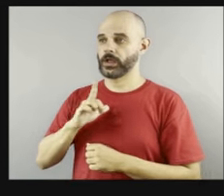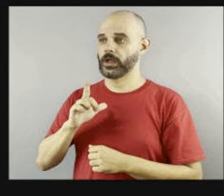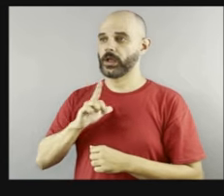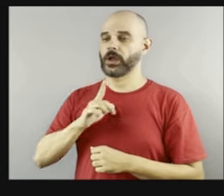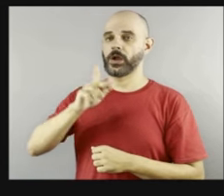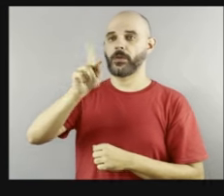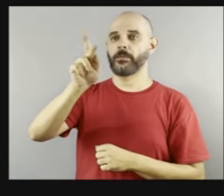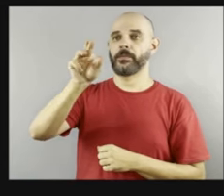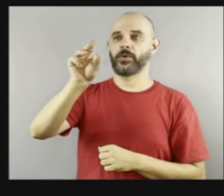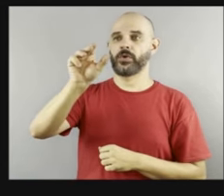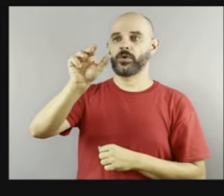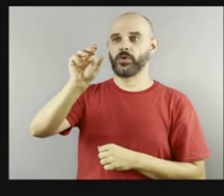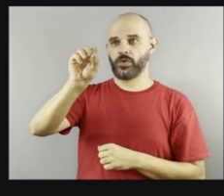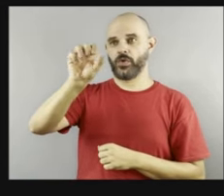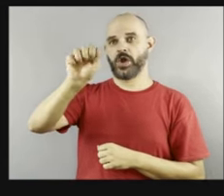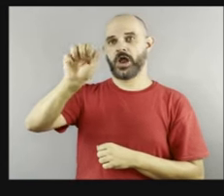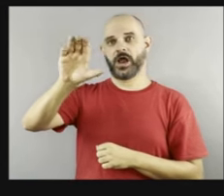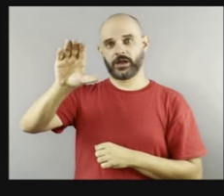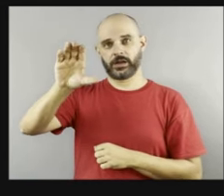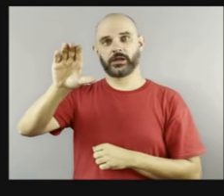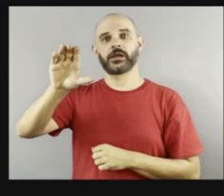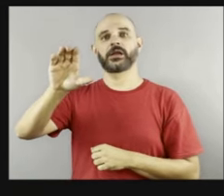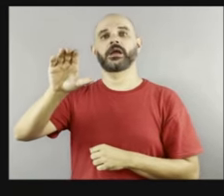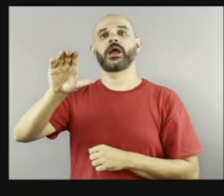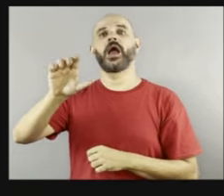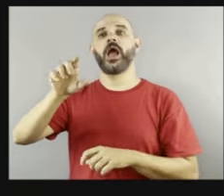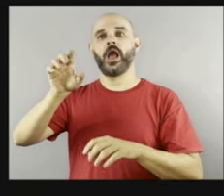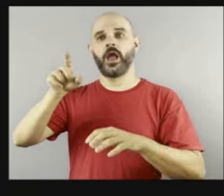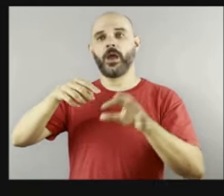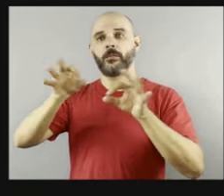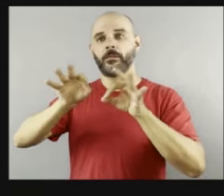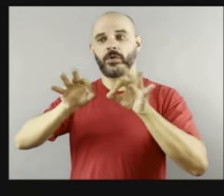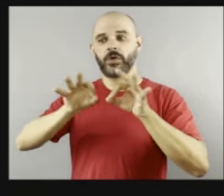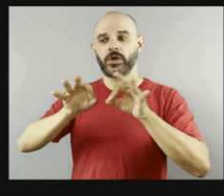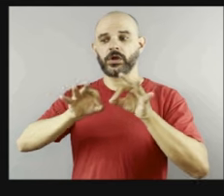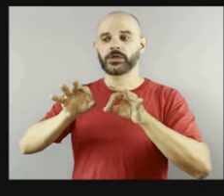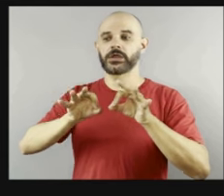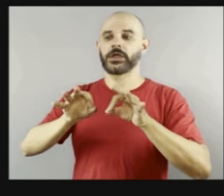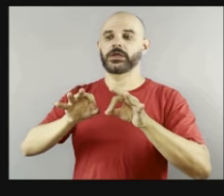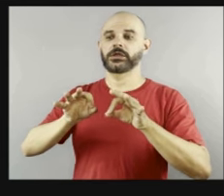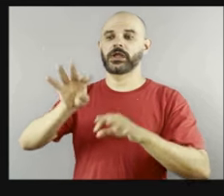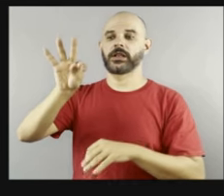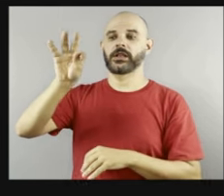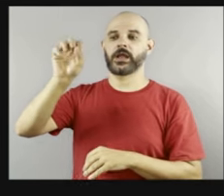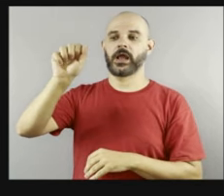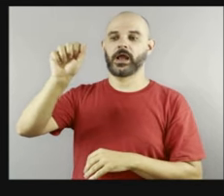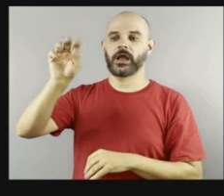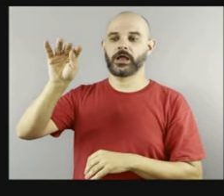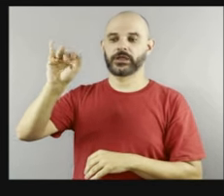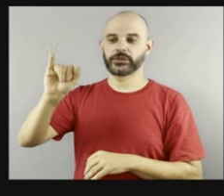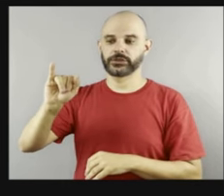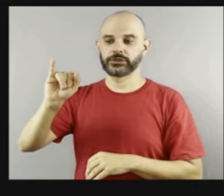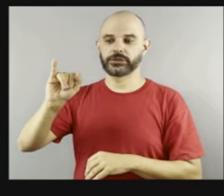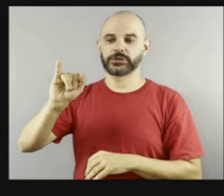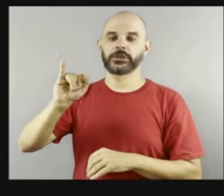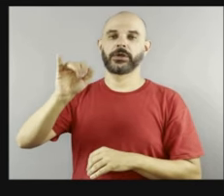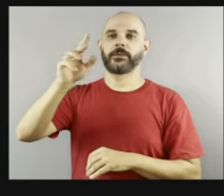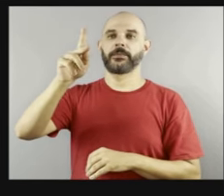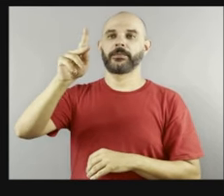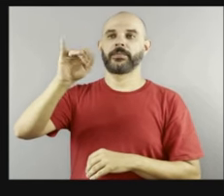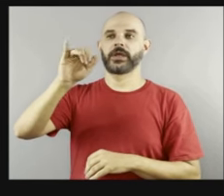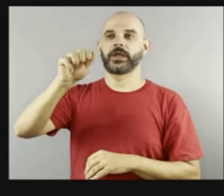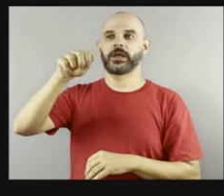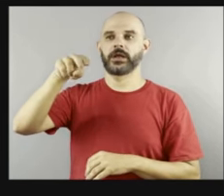Tati Perncastelli, né, que passou por Tabaté, São Paulo e Campinas. Isso, com esses artistas maravilhosos, né, a Nila Costa,